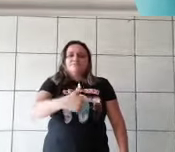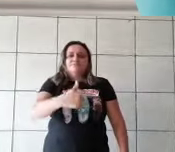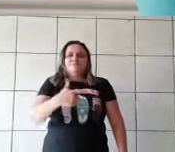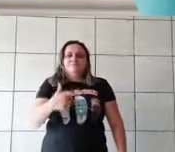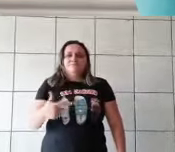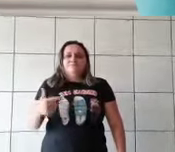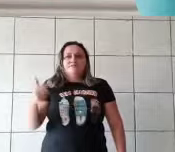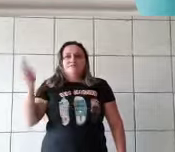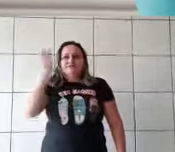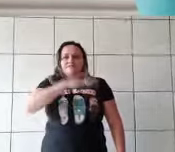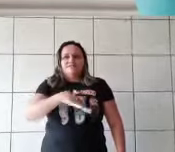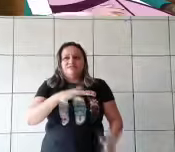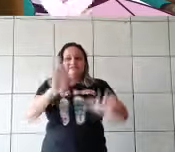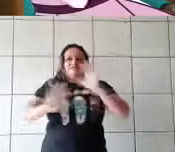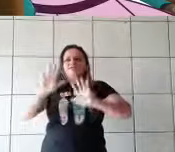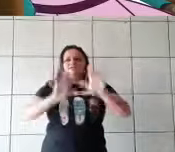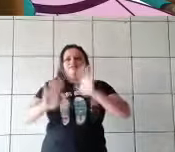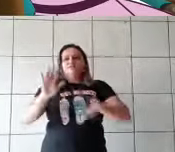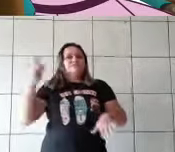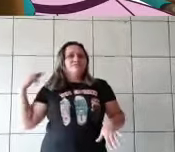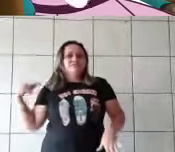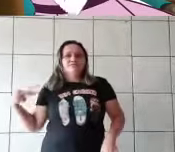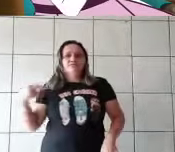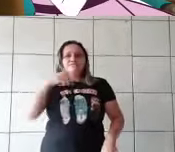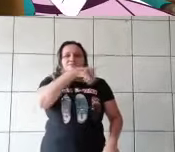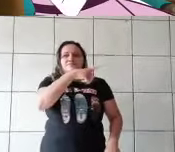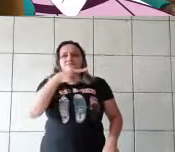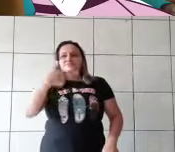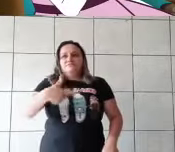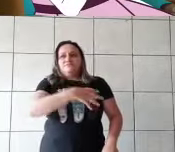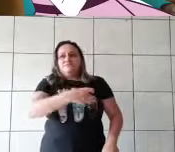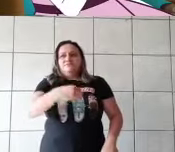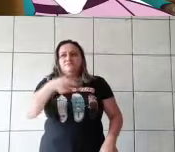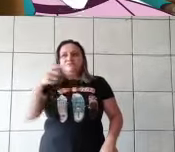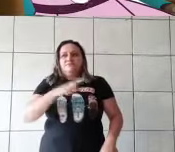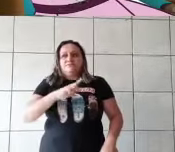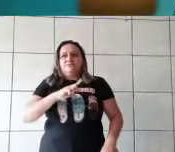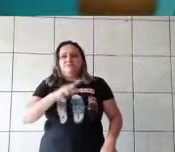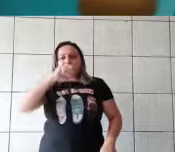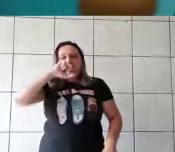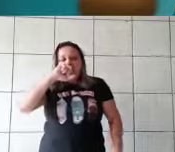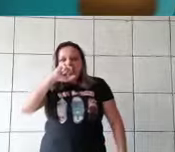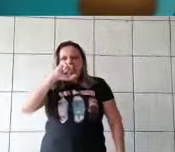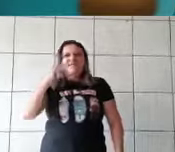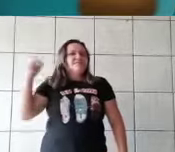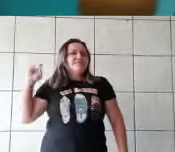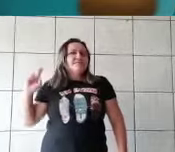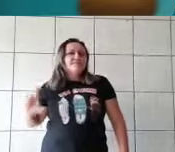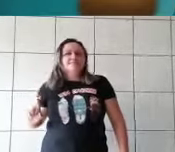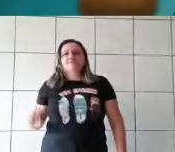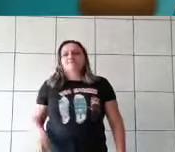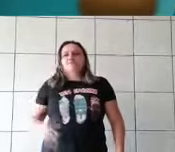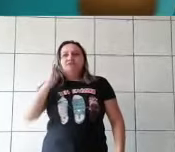tinham muita inveja da beleza e do coração tão bondoso de Cinderela. As irmãs